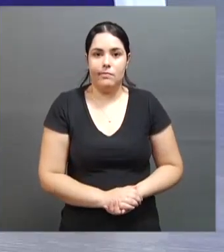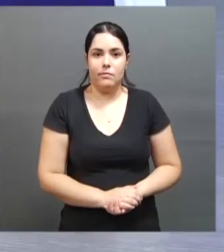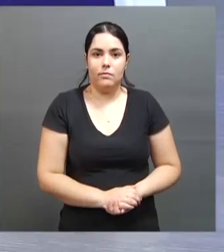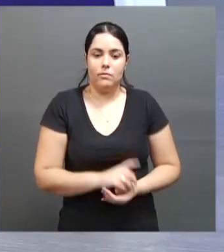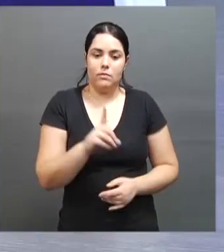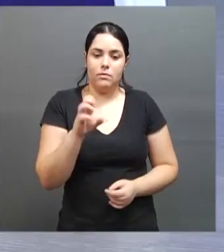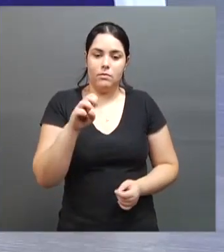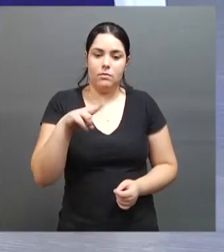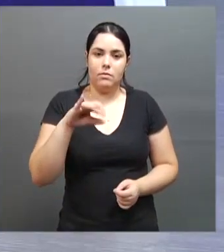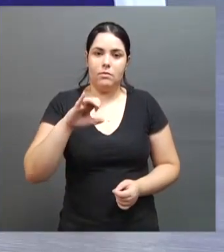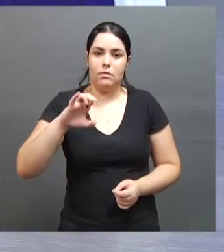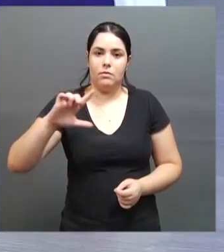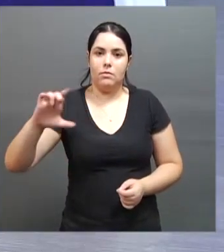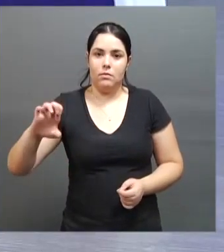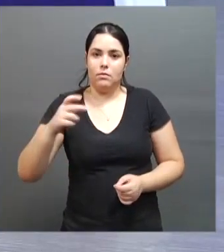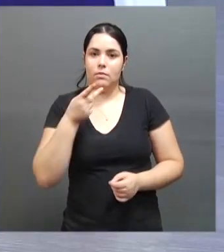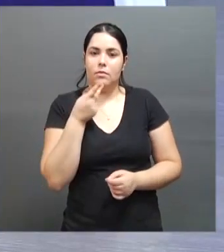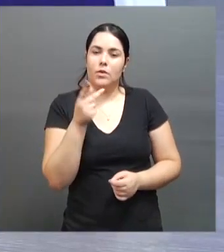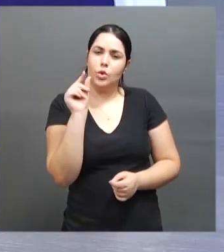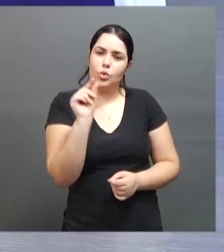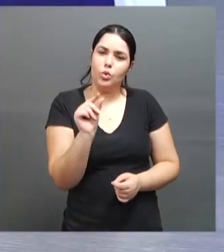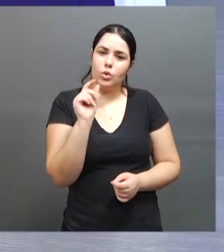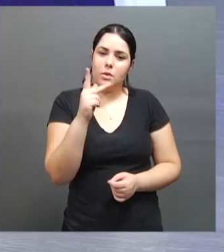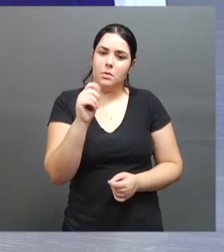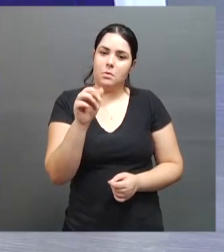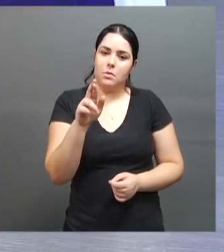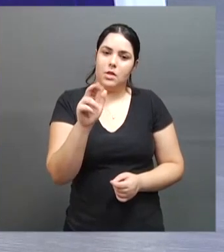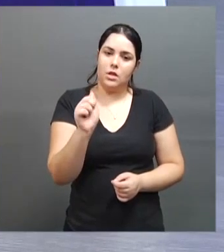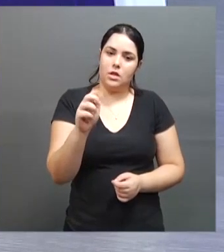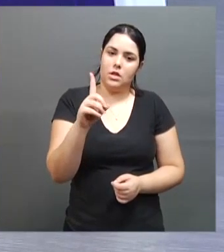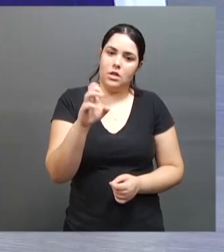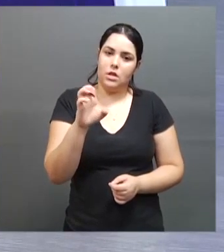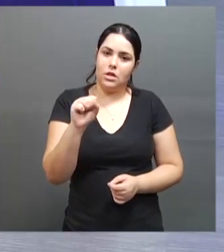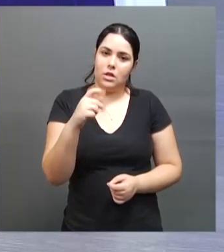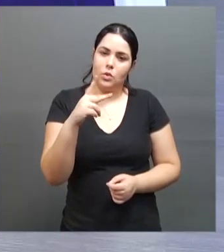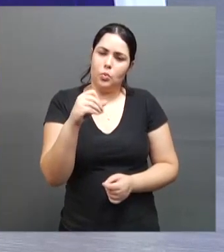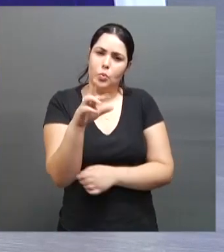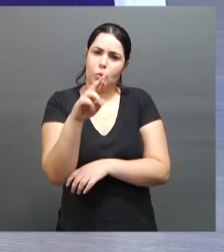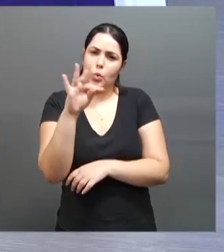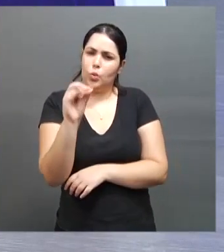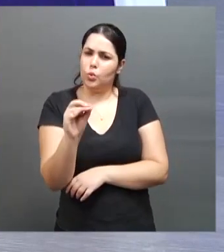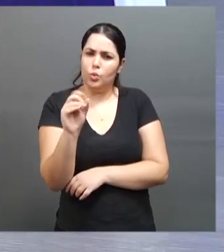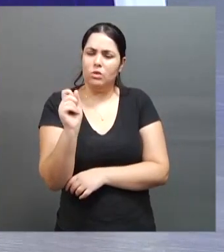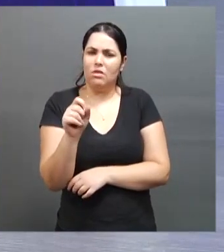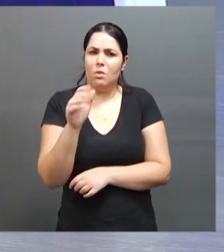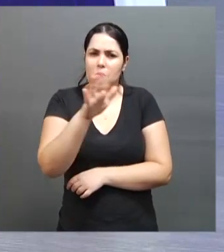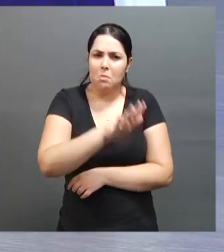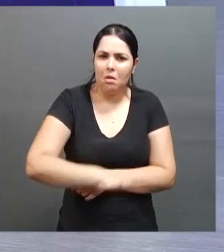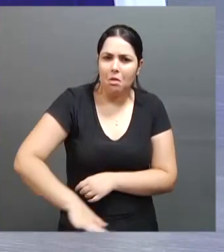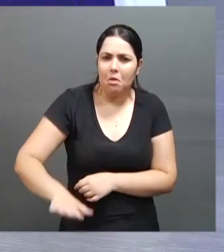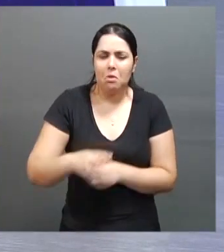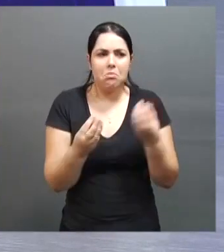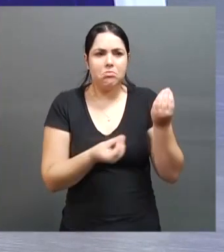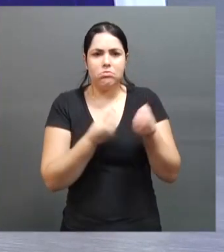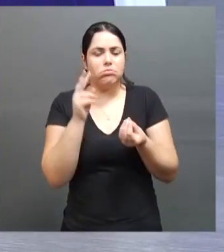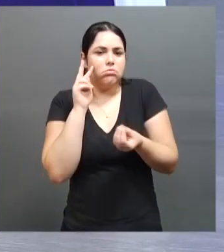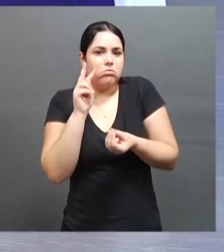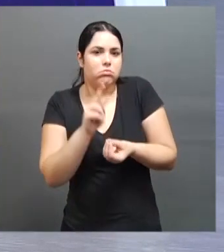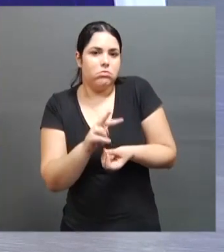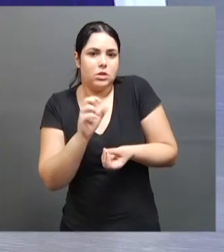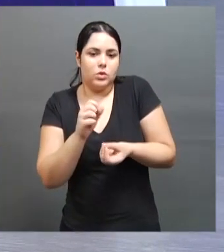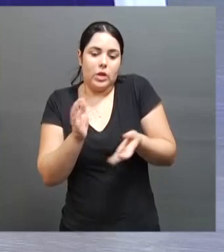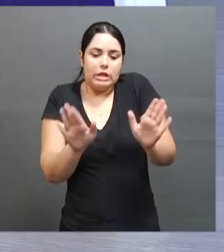Daniele, conta para a gente um pouquinho sobre o para-desporto. Eu queria te fazer essa mesma pergunta. No cenário do para-desporto, como é que você vê